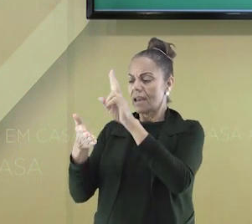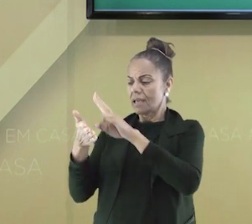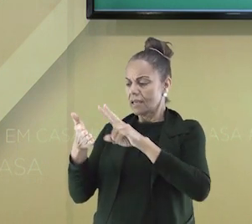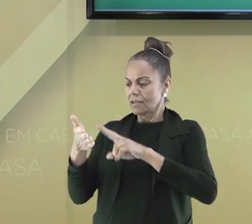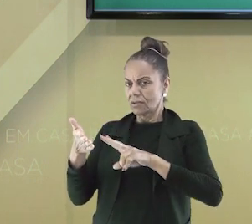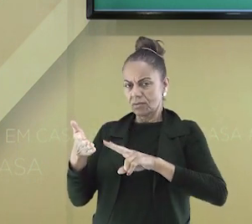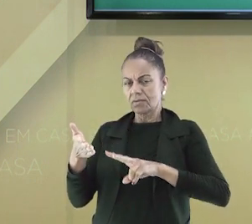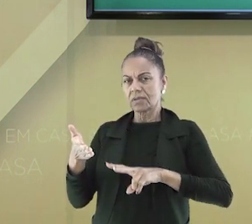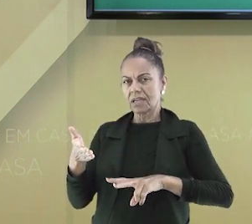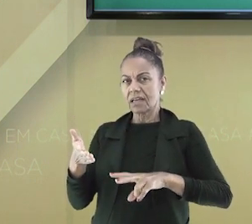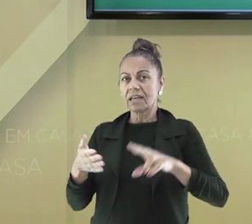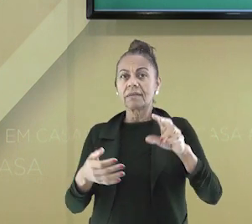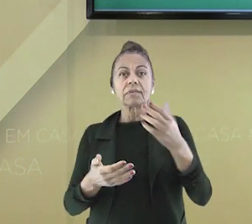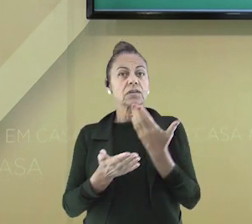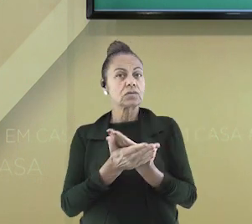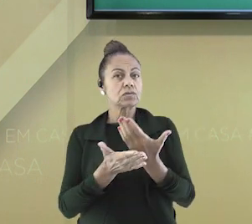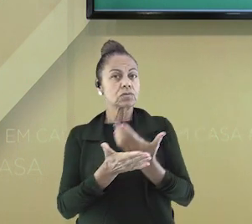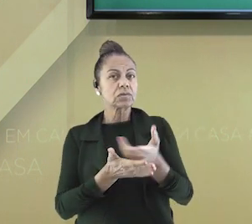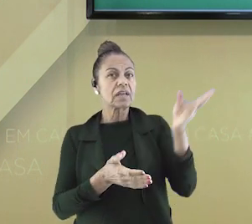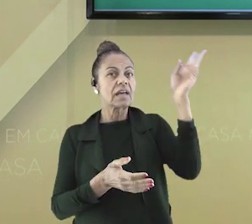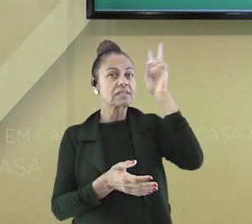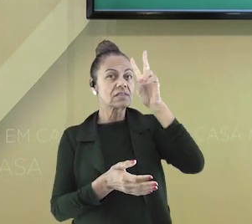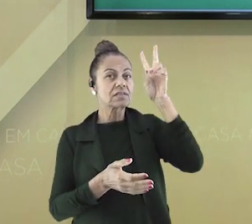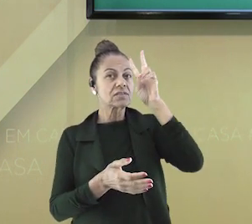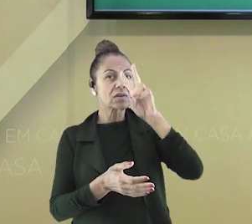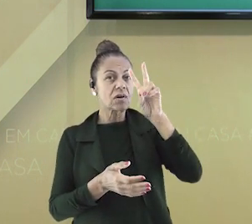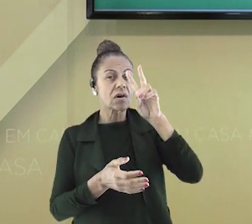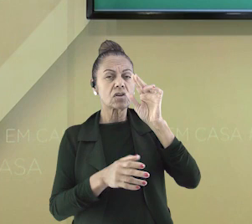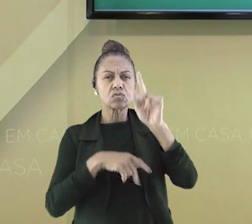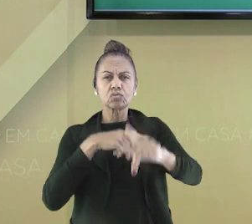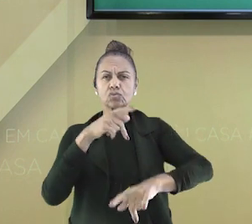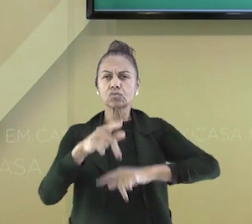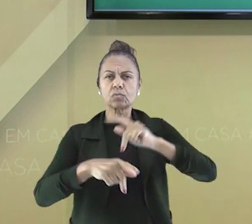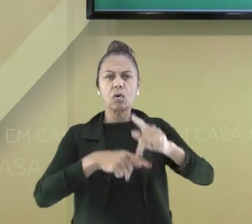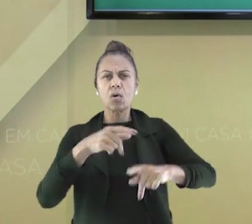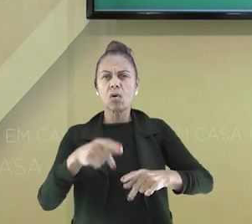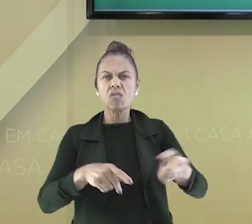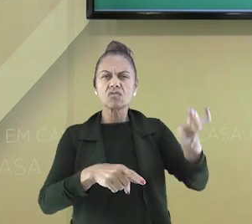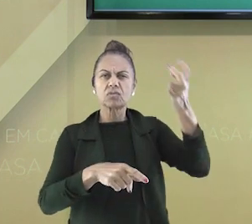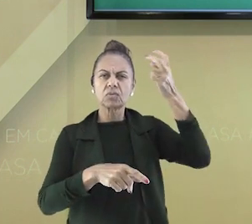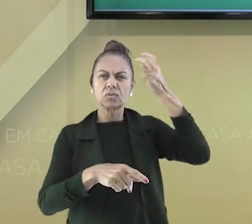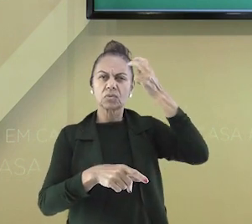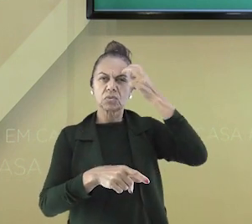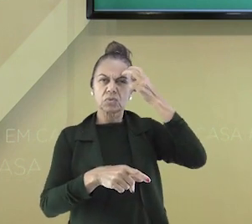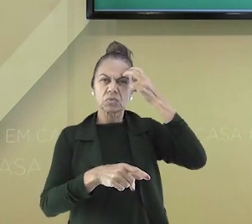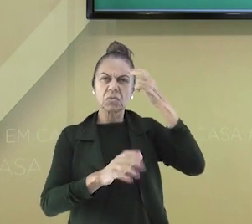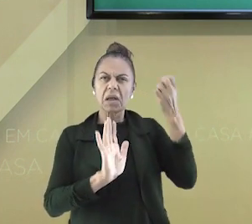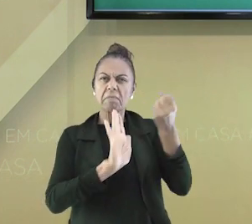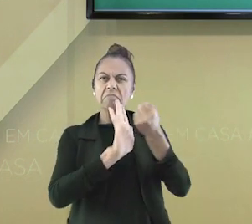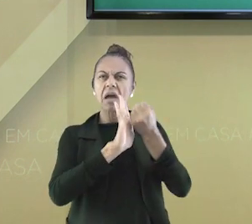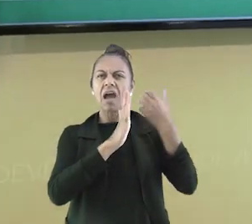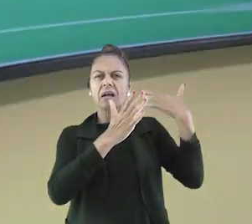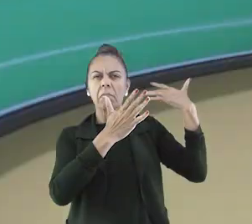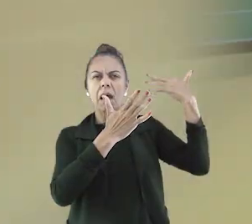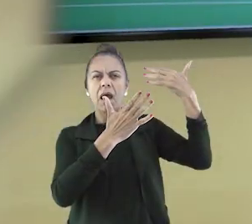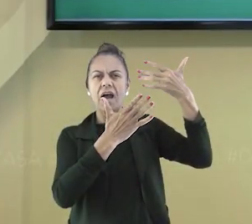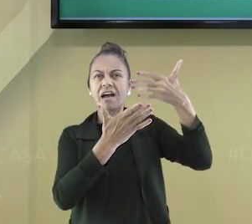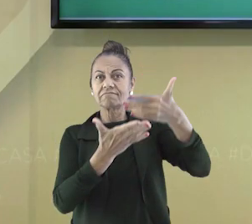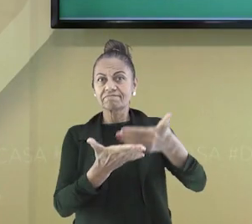Na escola, os alunos estudam as histórias e as memórias dos povos e das culturas.